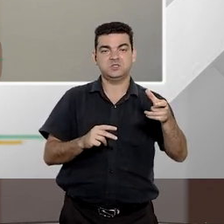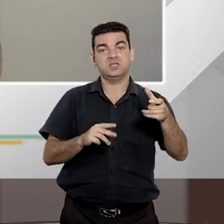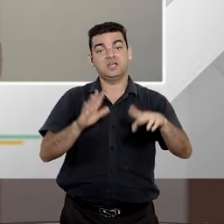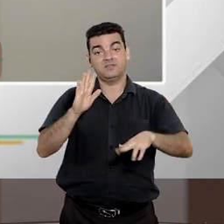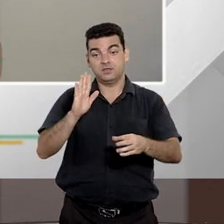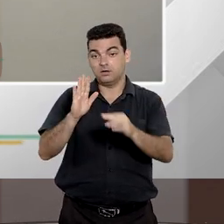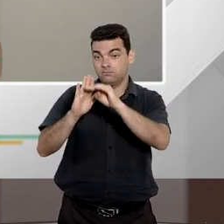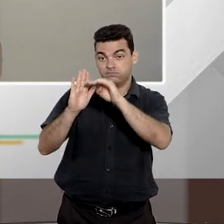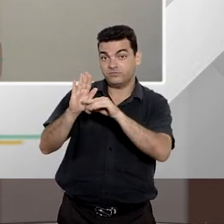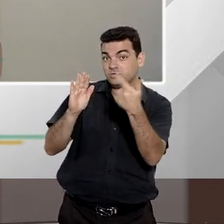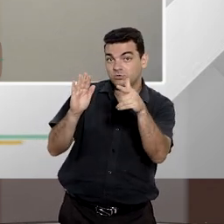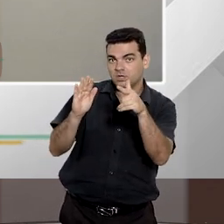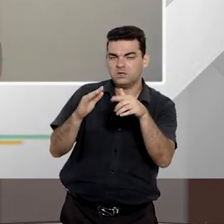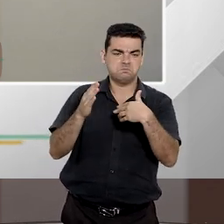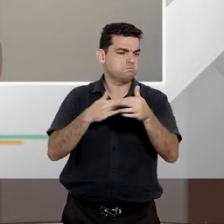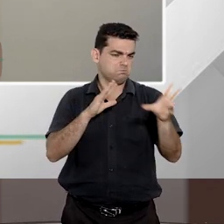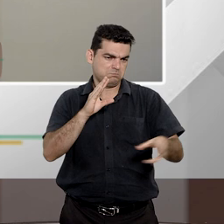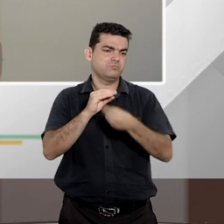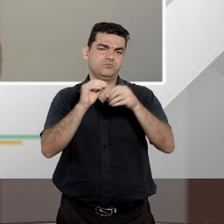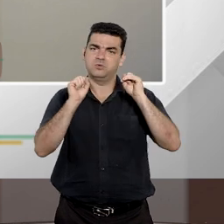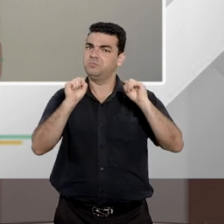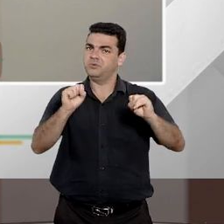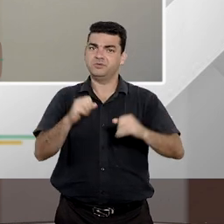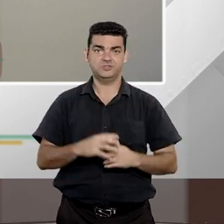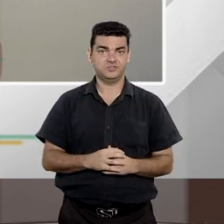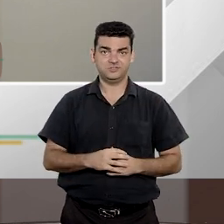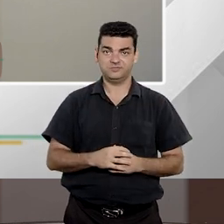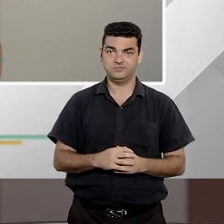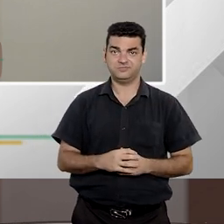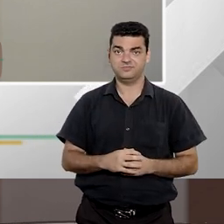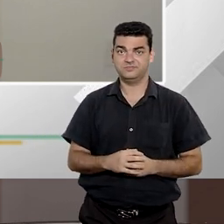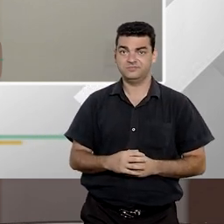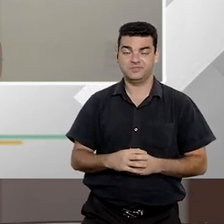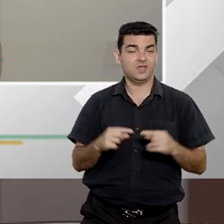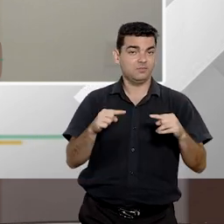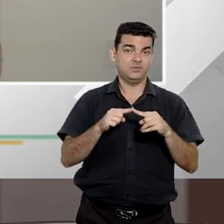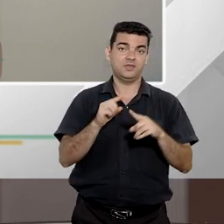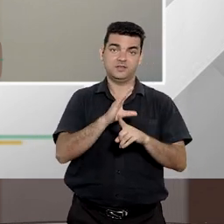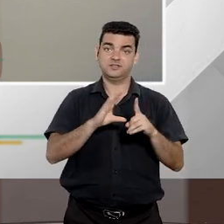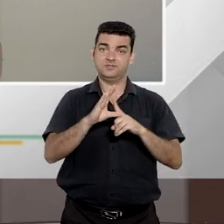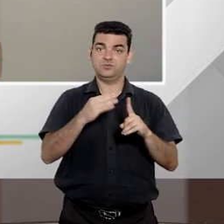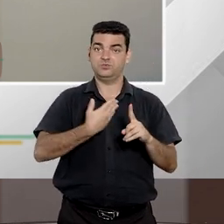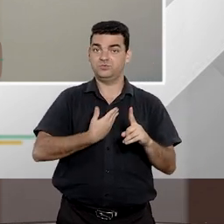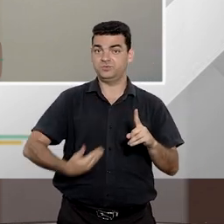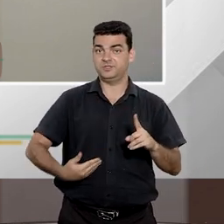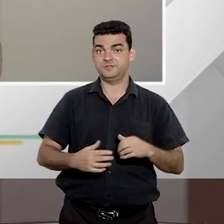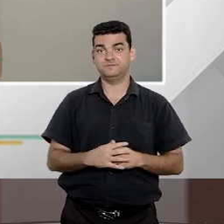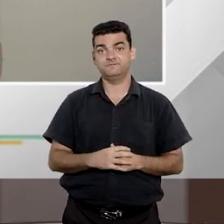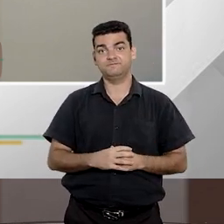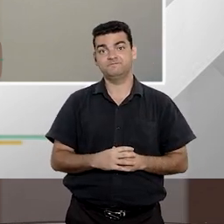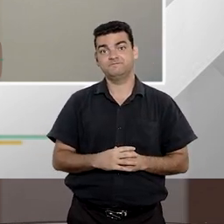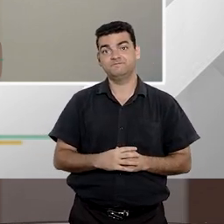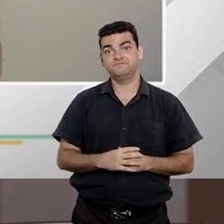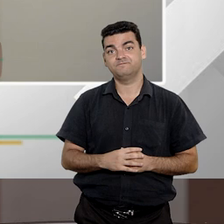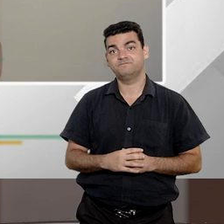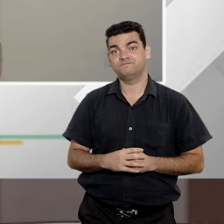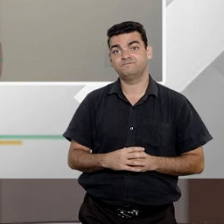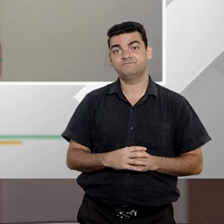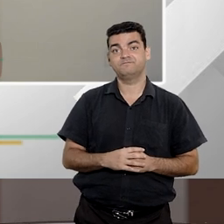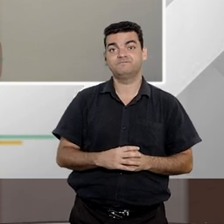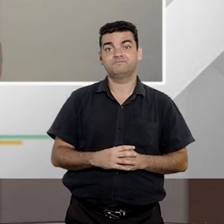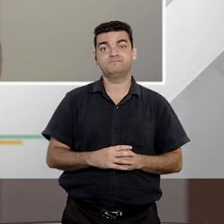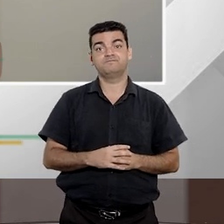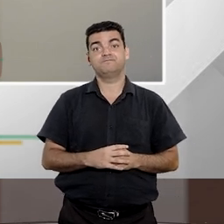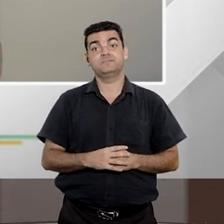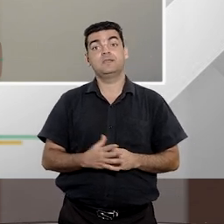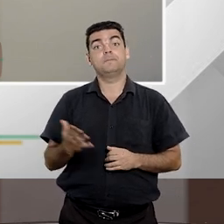alinistados também podem fazer parte do rol de proteção da ação civil pública. E, caminhando